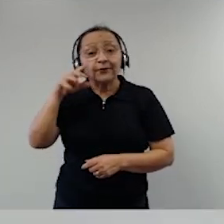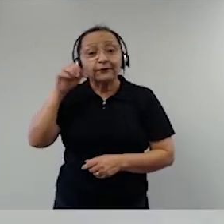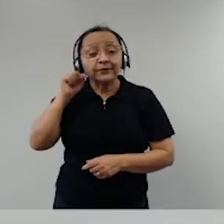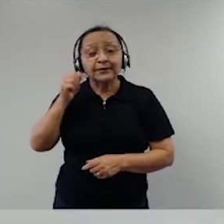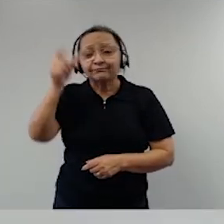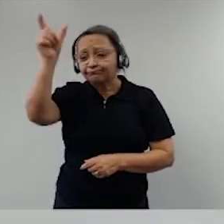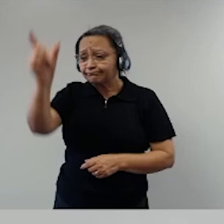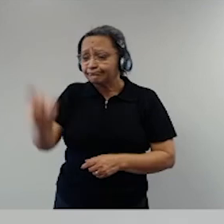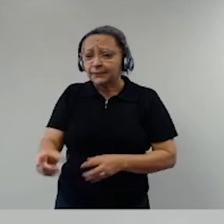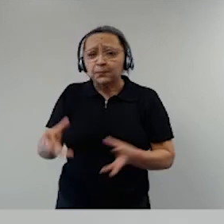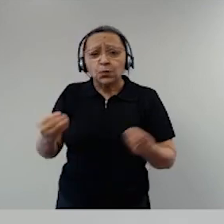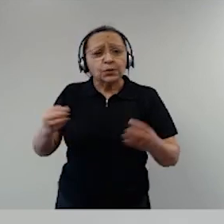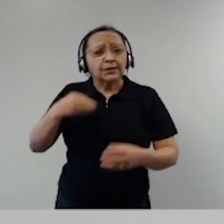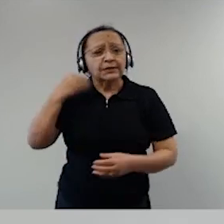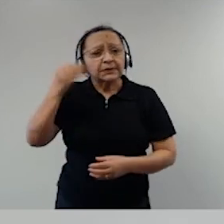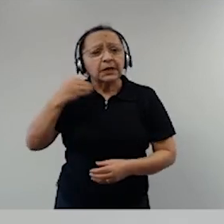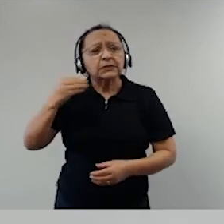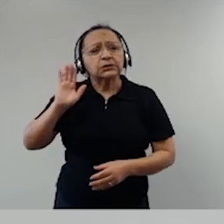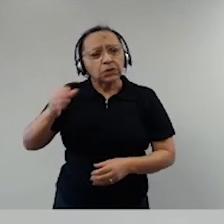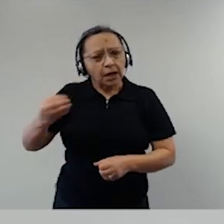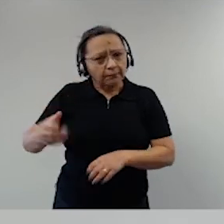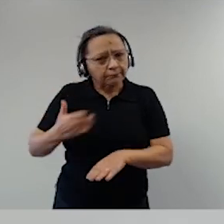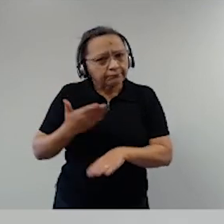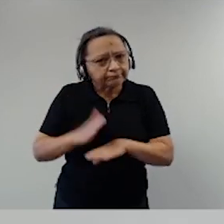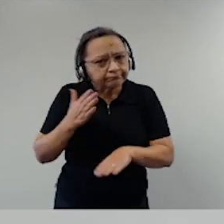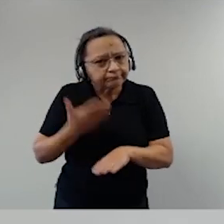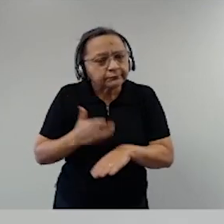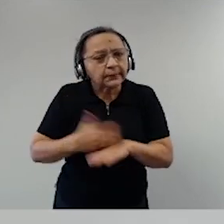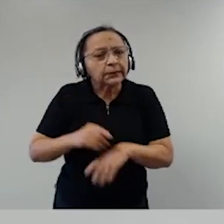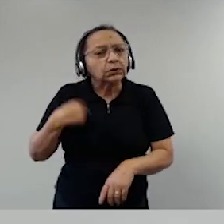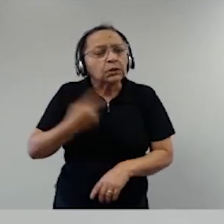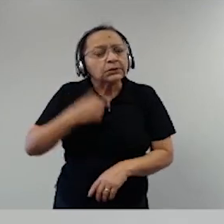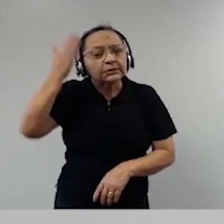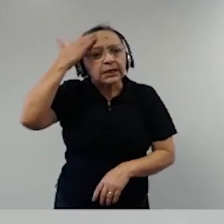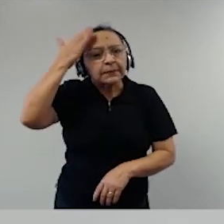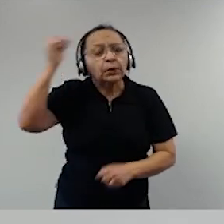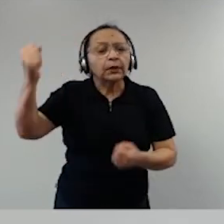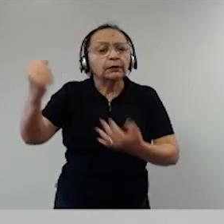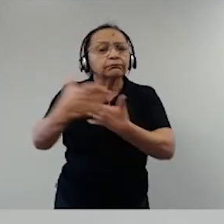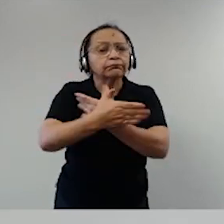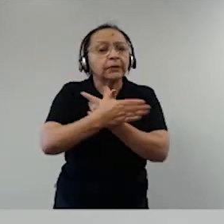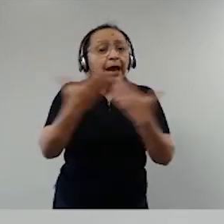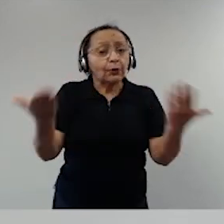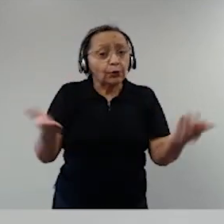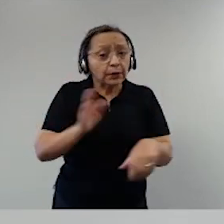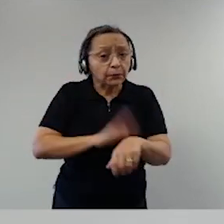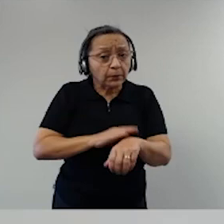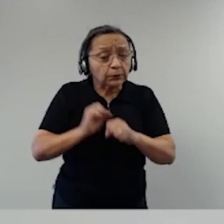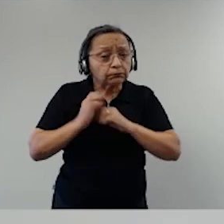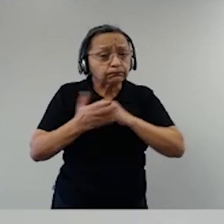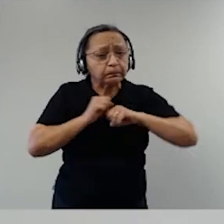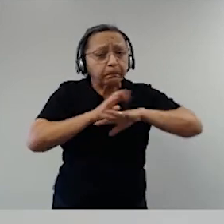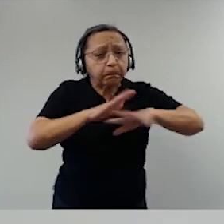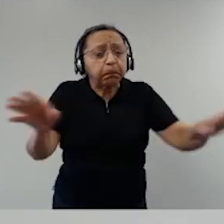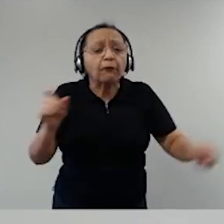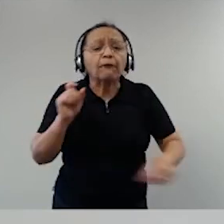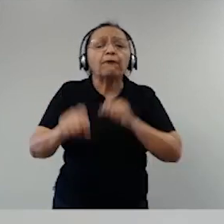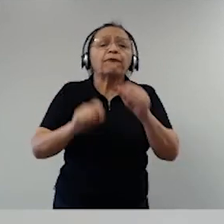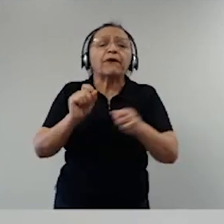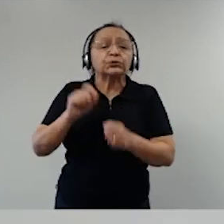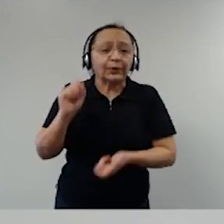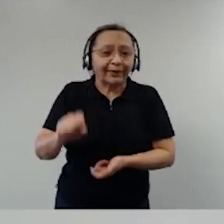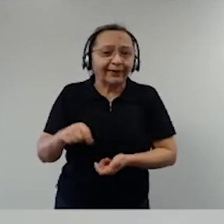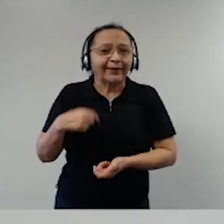experiência na prática e saber o que as Forças Armadas estão fazendo neste momento, nesta pandemia que está